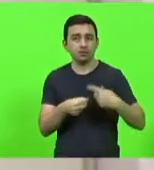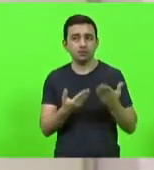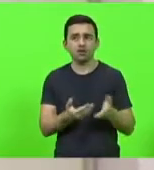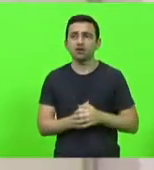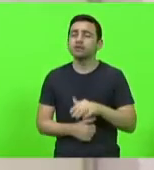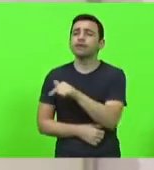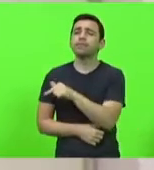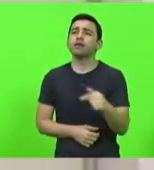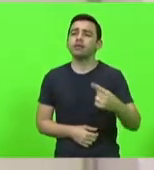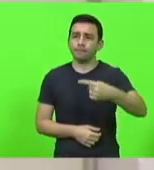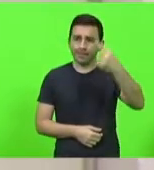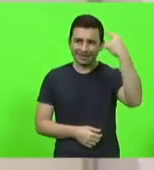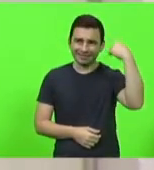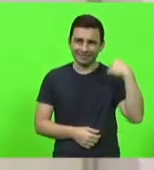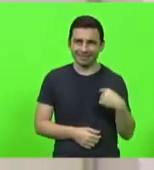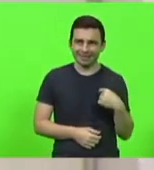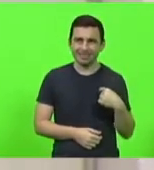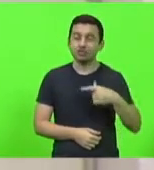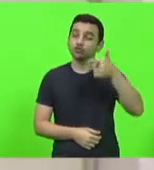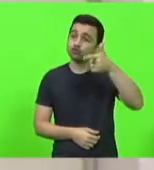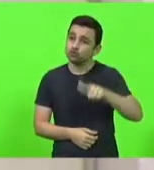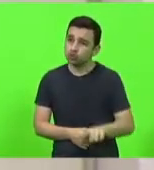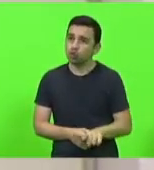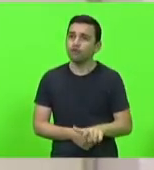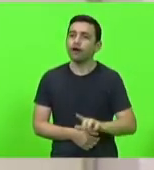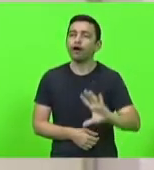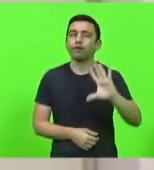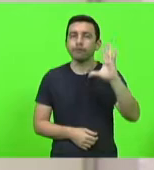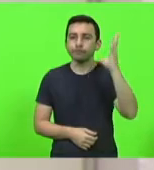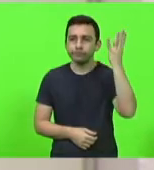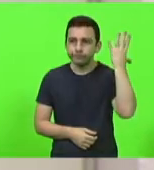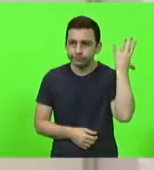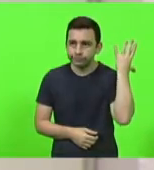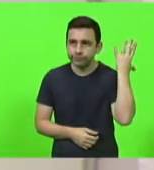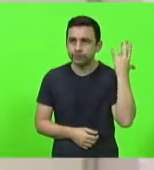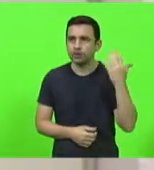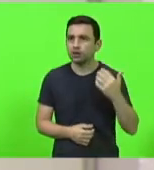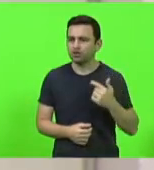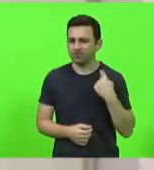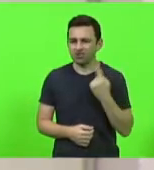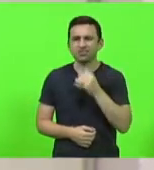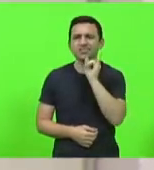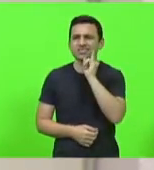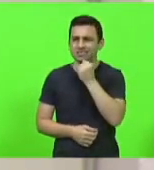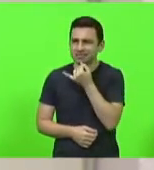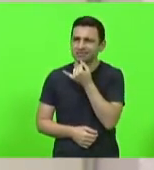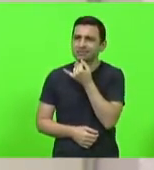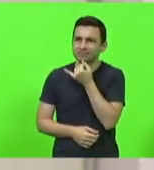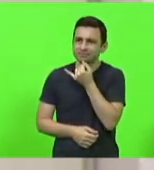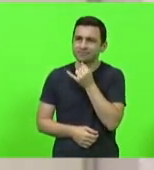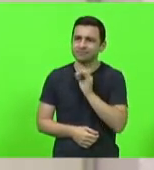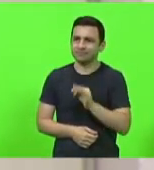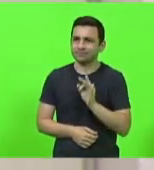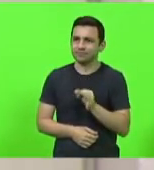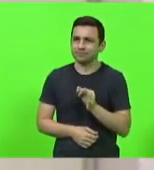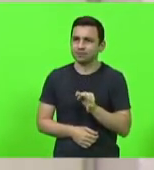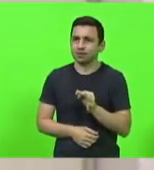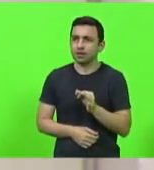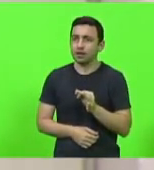passada, novamente, aconteceu algo que nos entristece, uma ação